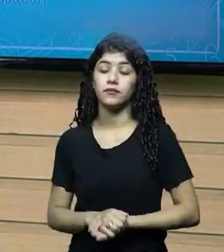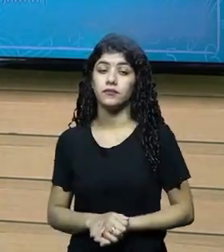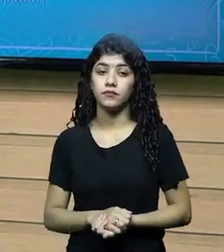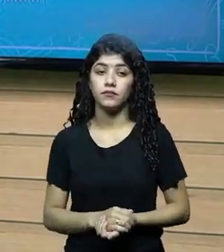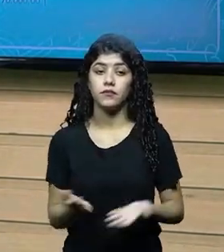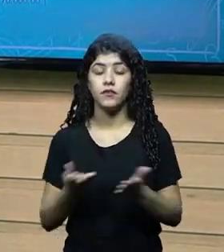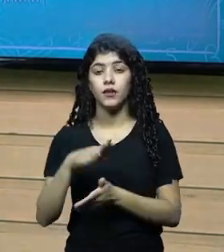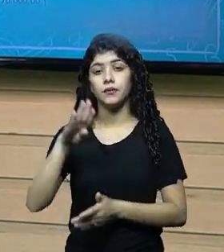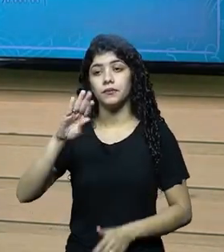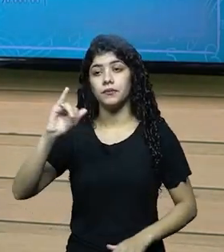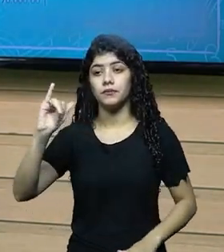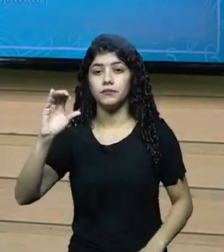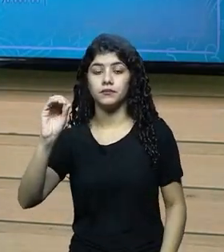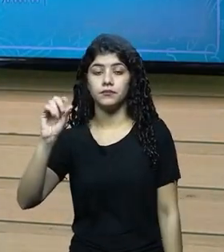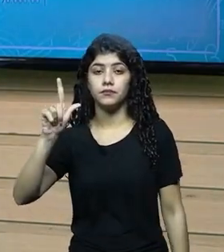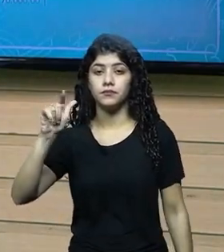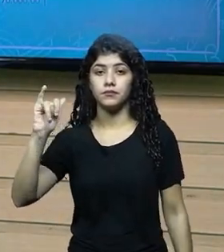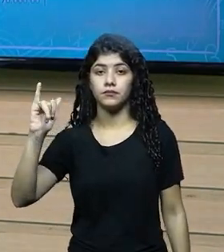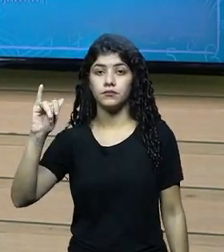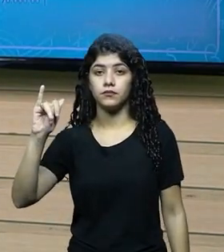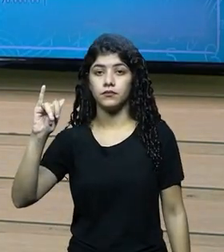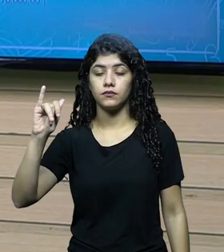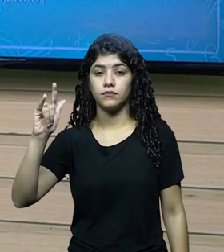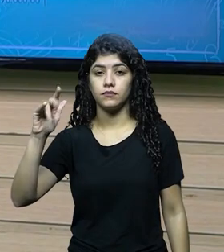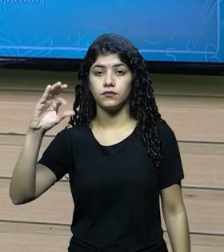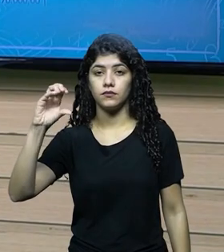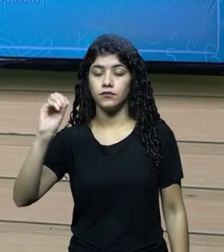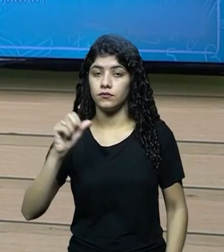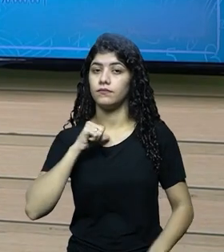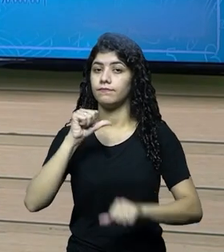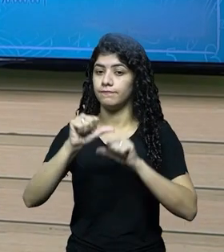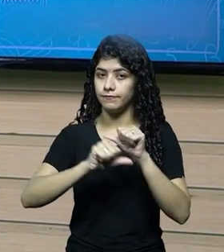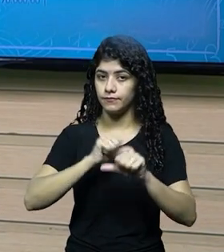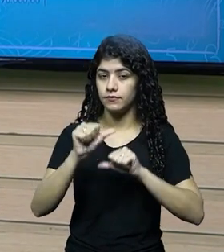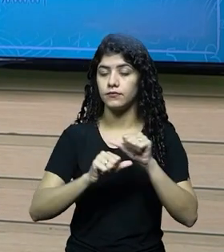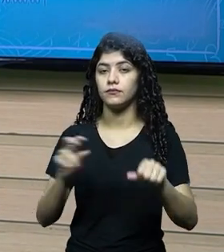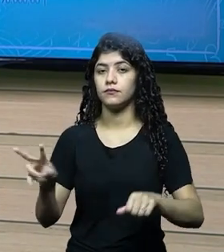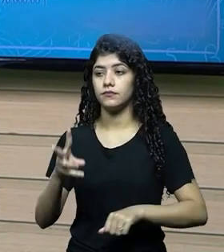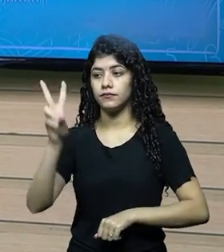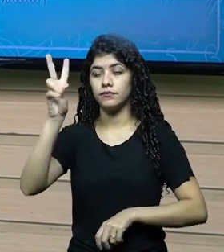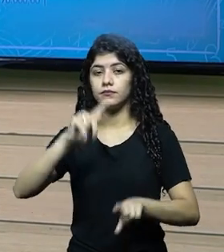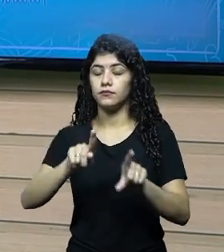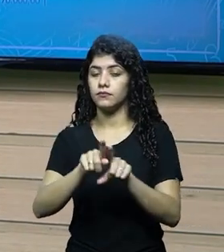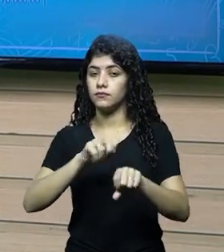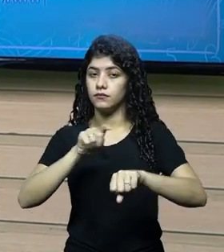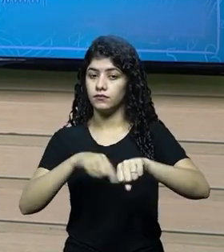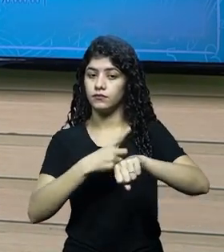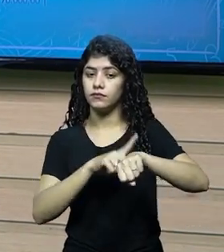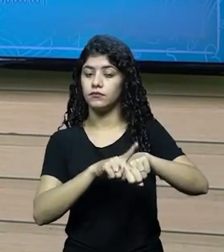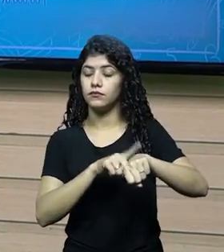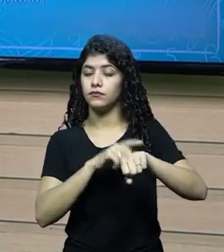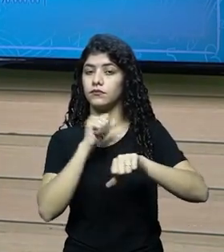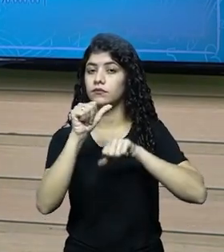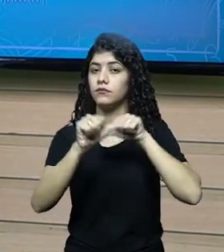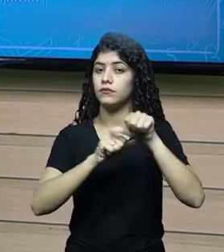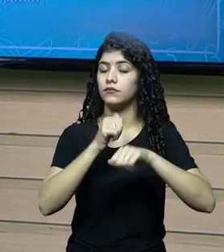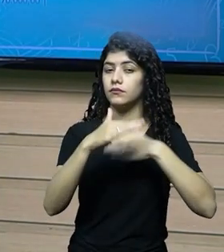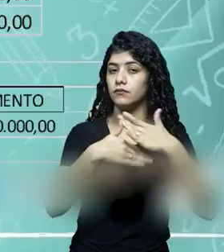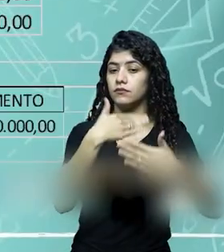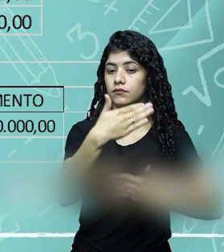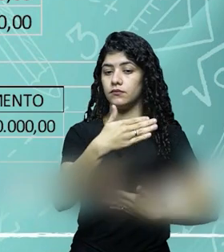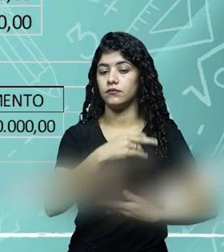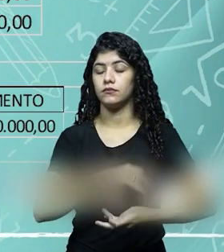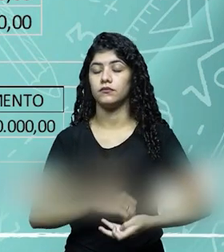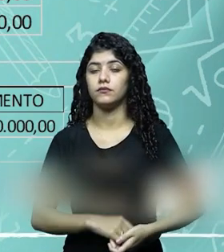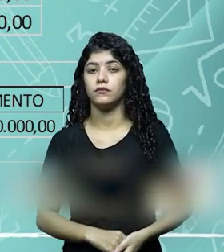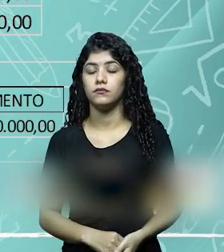A gente tem que entender que um ativo biológico, ele nem sempre vai ter o mesmo valor. Ele vai sofrer variação de preço conforme o tempo. Como eu disse,